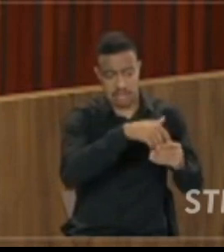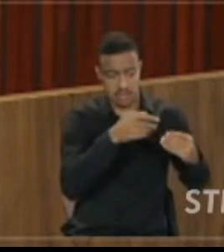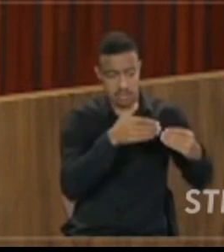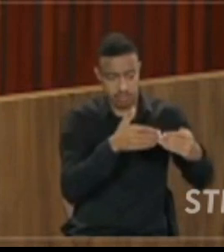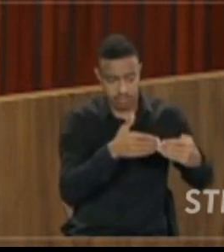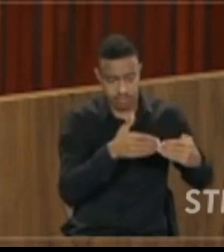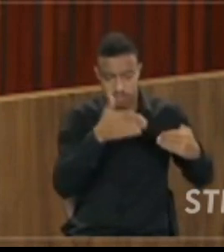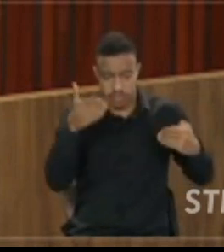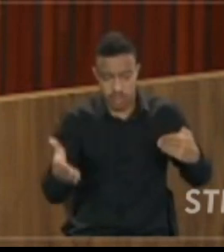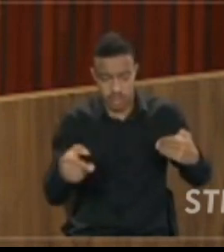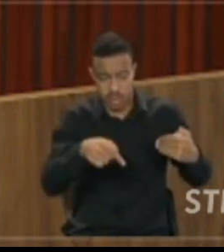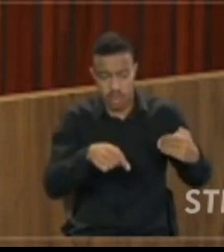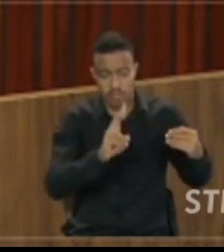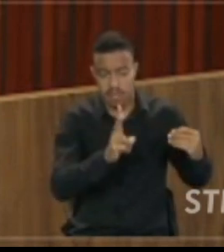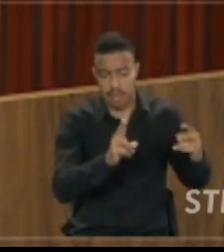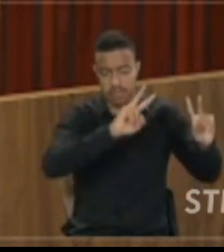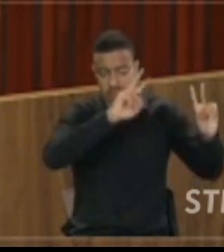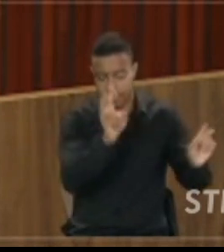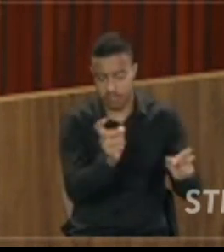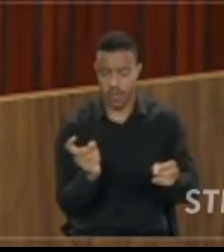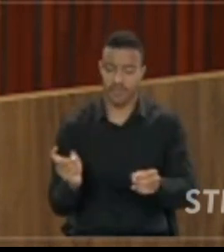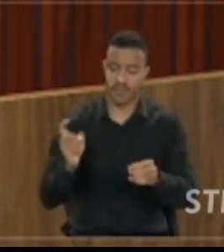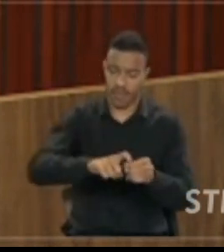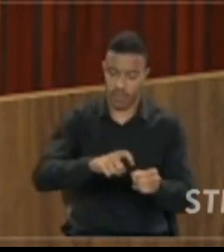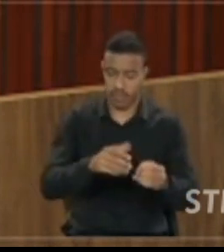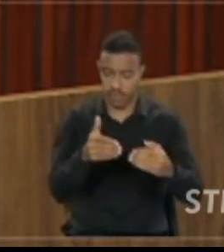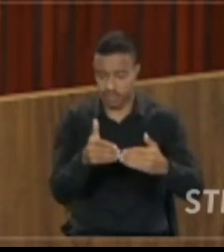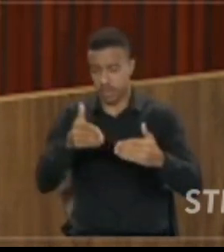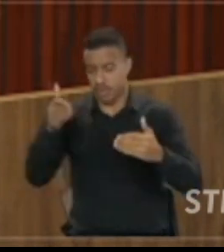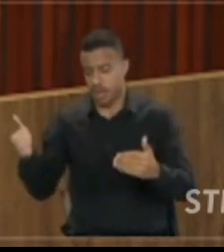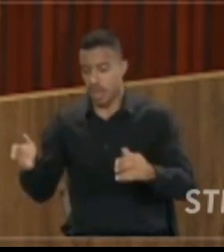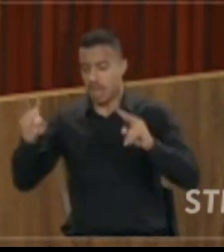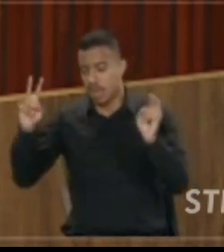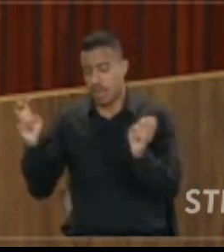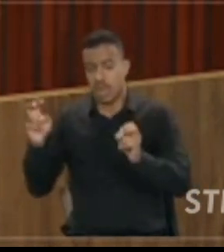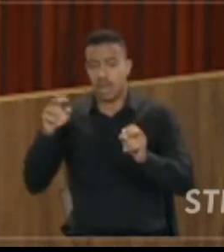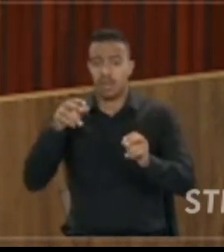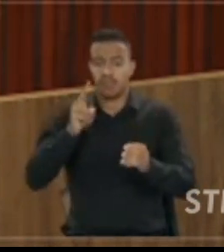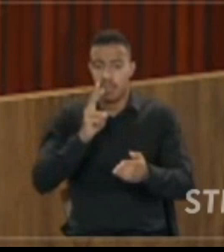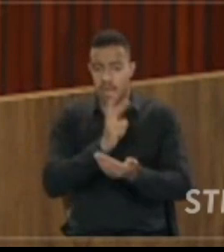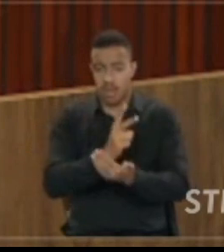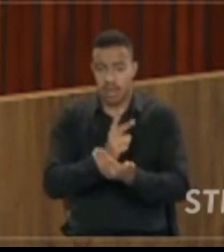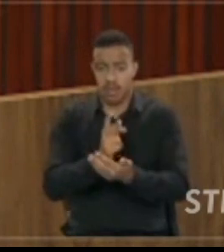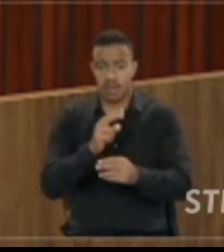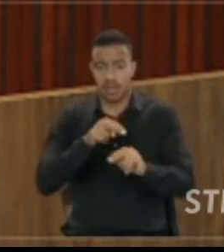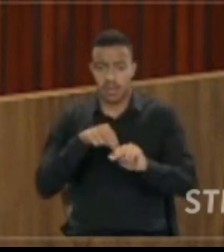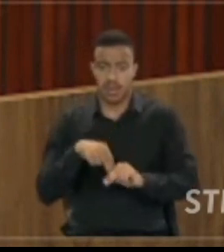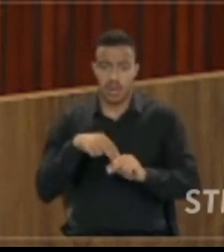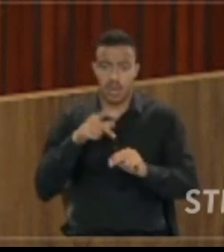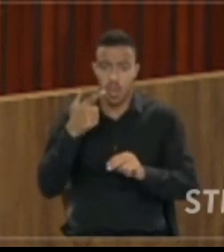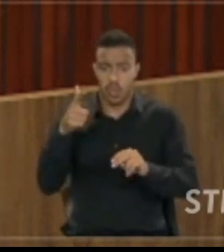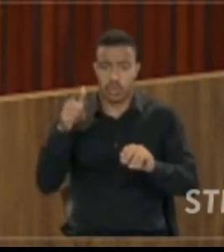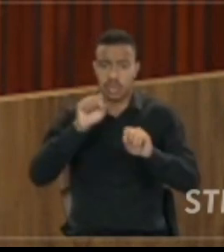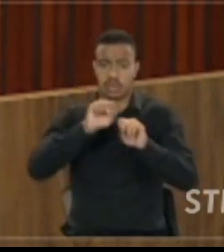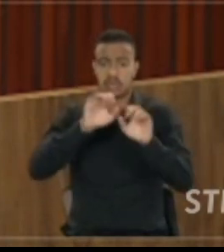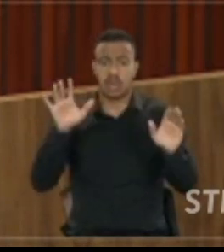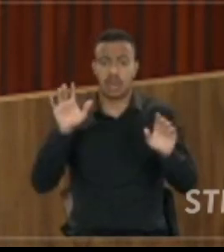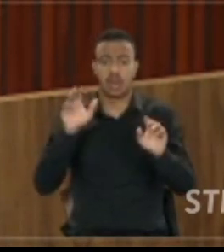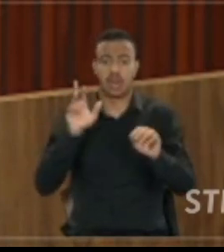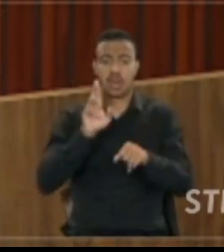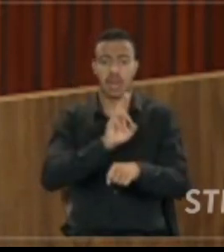volta em pauta. Neste caso específico, só para que não pareça que estou decidindo diferentemente da outra representação,